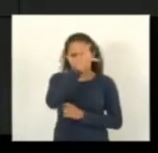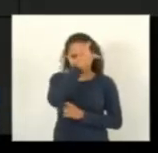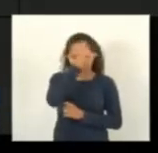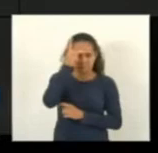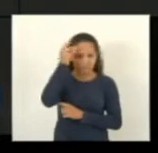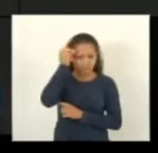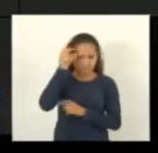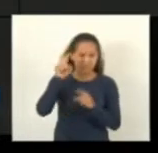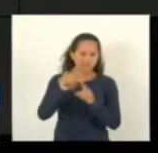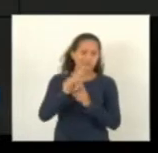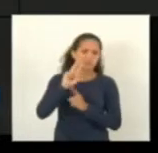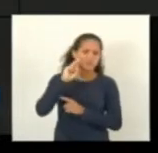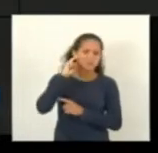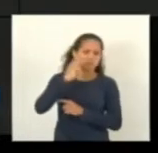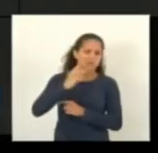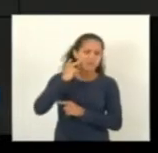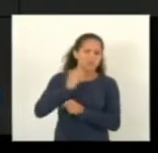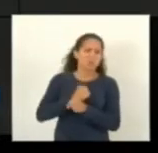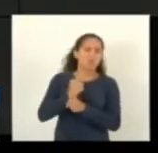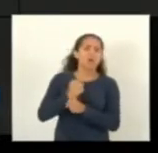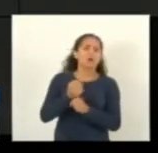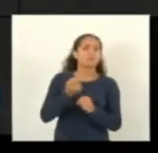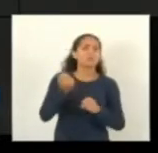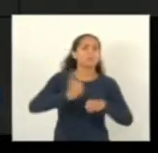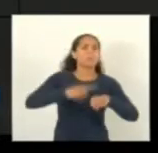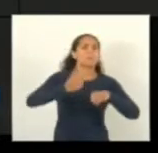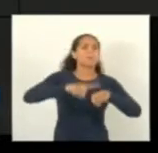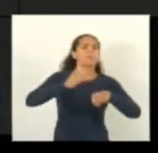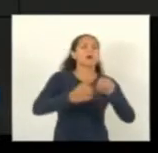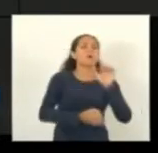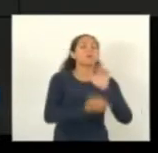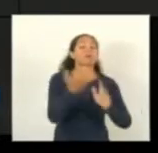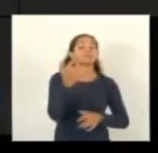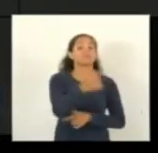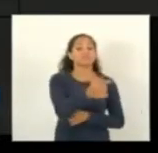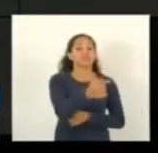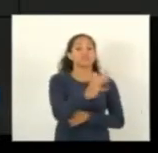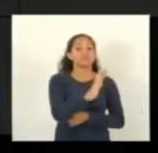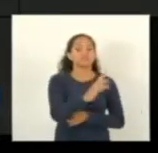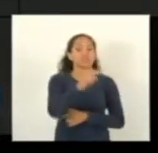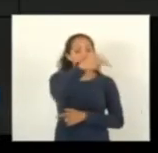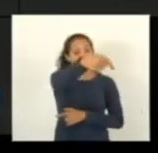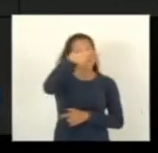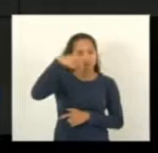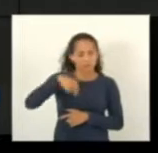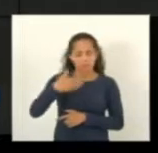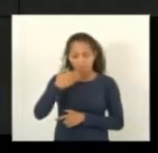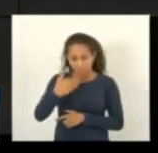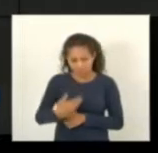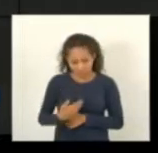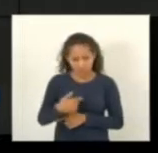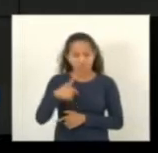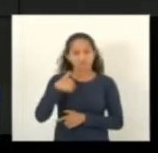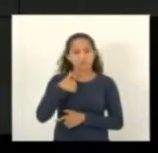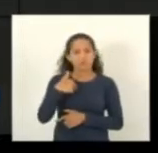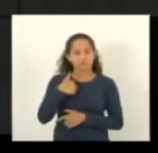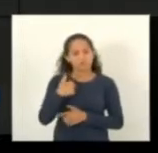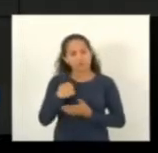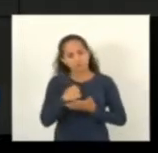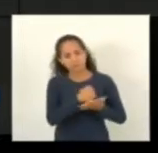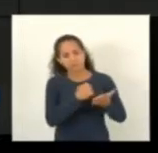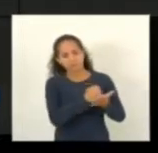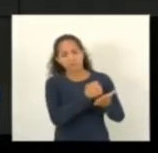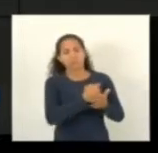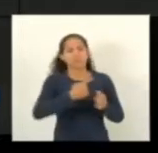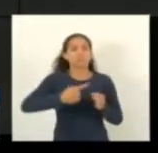vereador por quantos mandatos sete mandatos sete mandatos está aqui solicitando benfeitorias para o